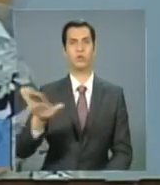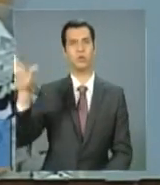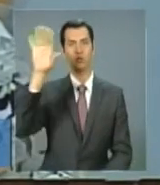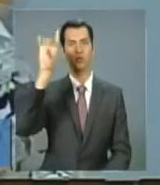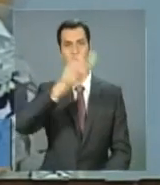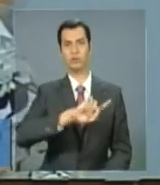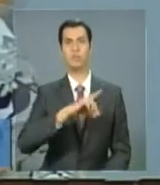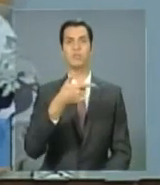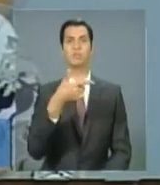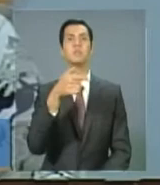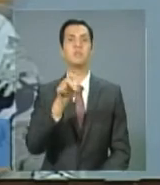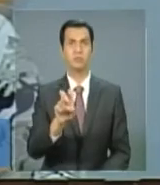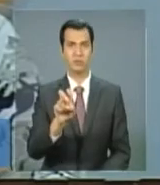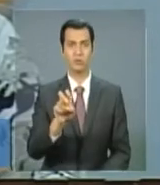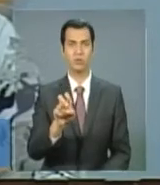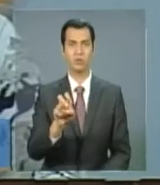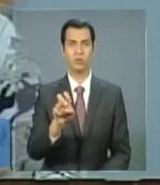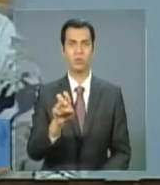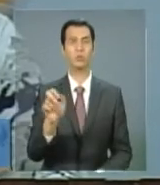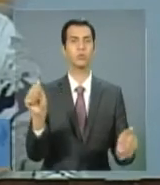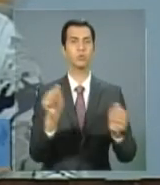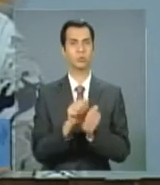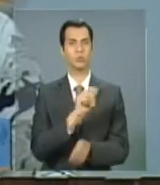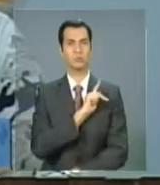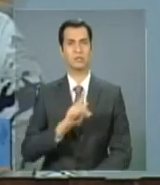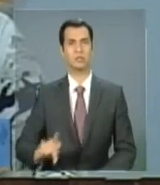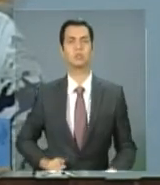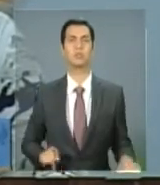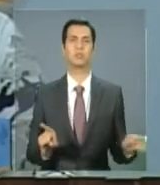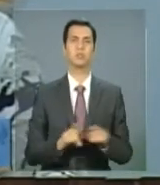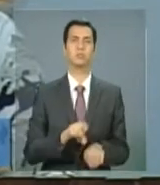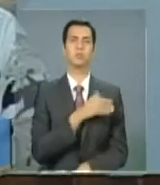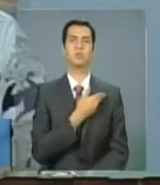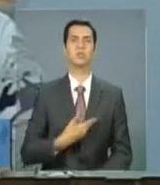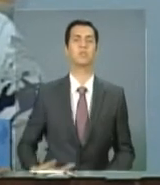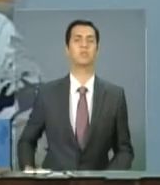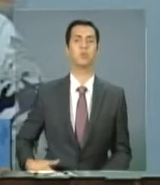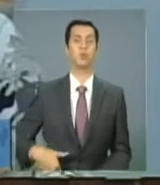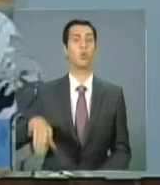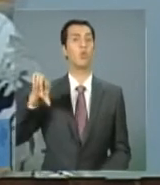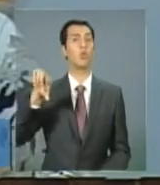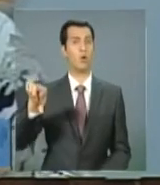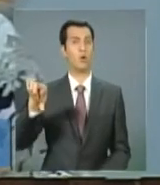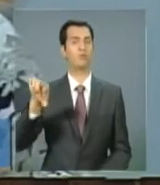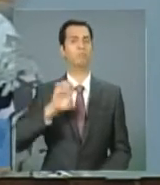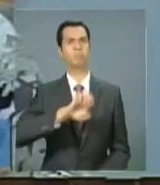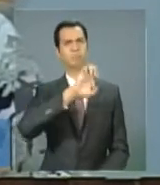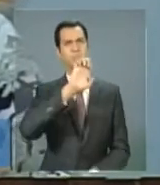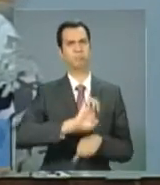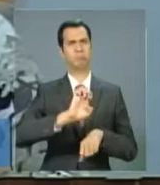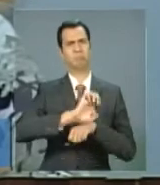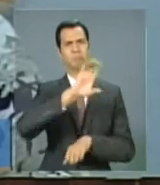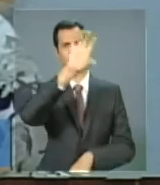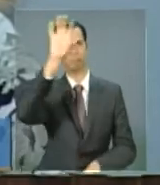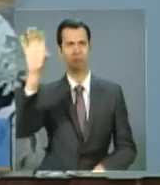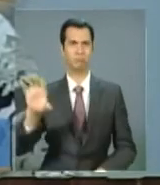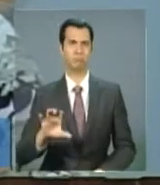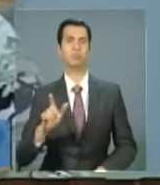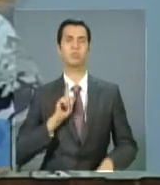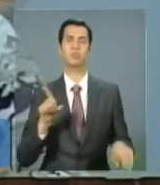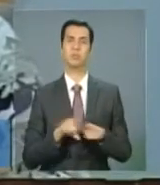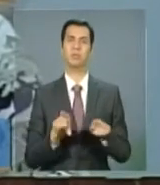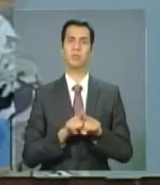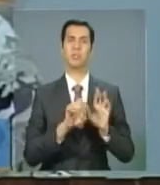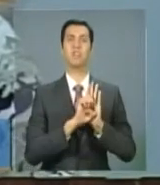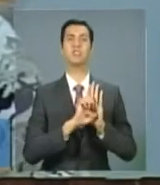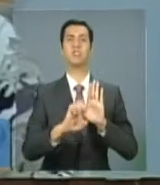dia 25 com a nossa presidenta e os nove governadores do Nordeste. Os editais para assistência técnica rural foram